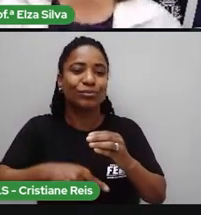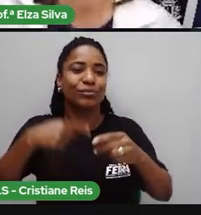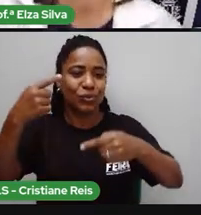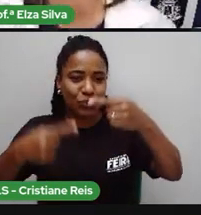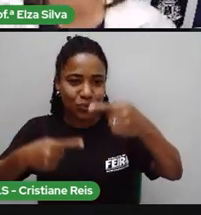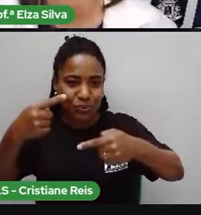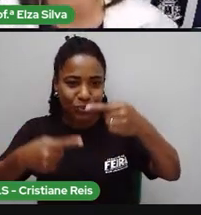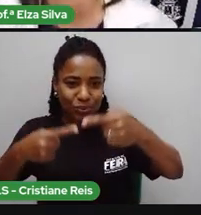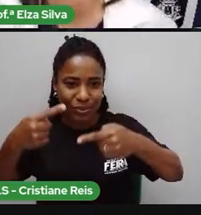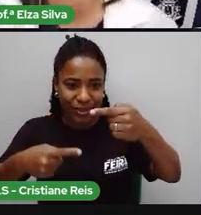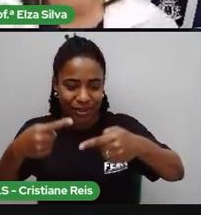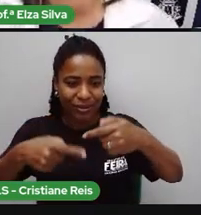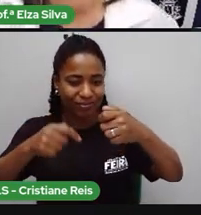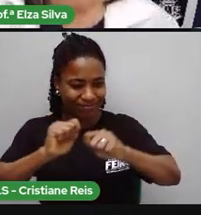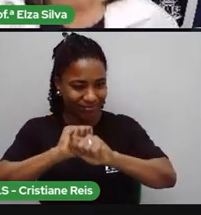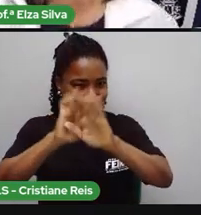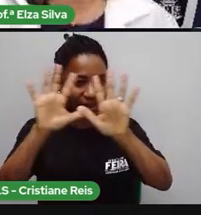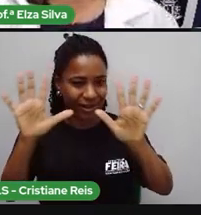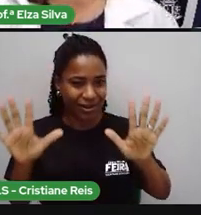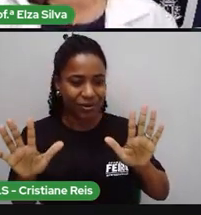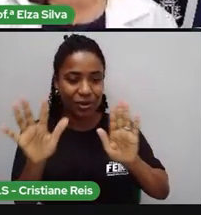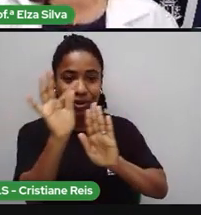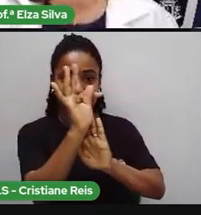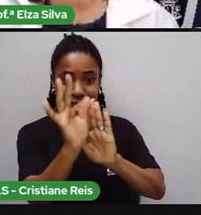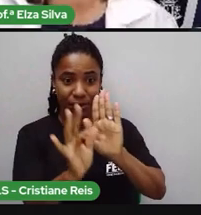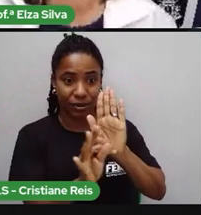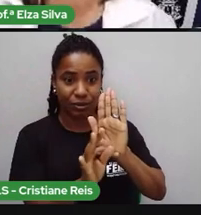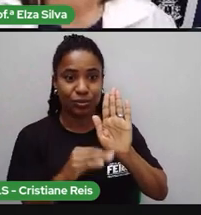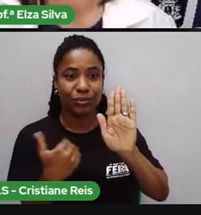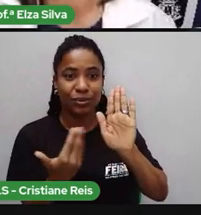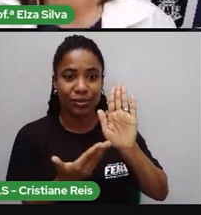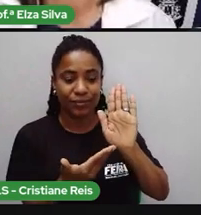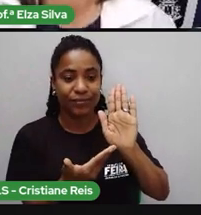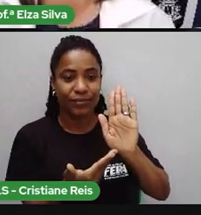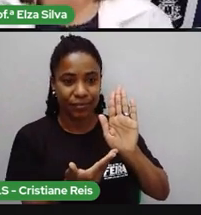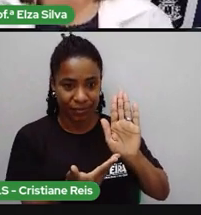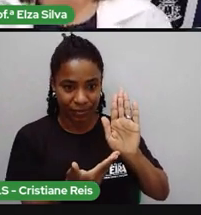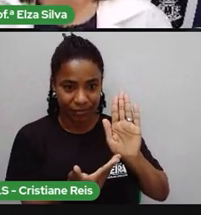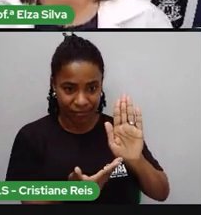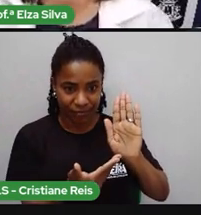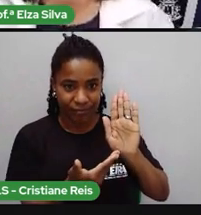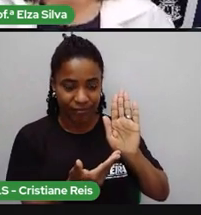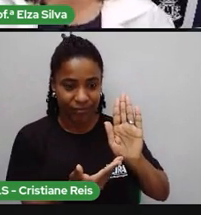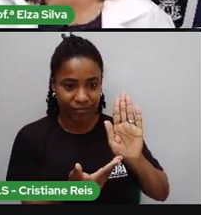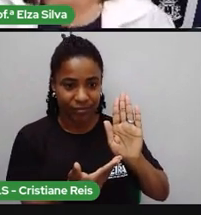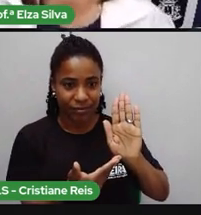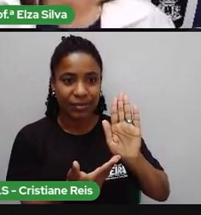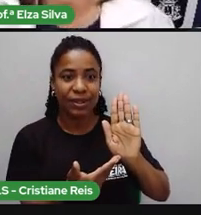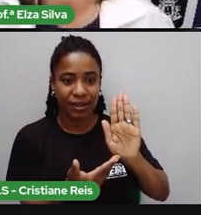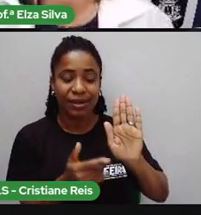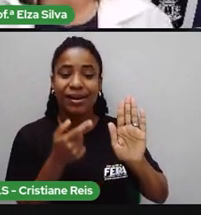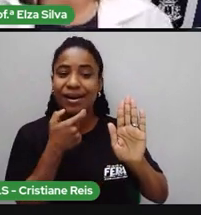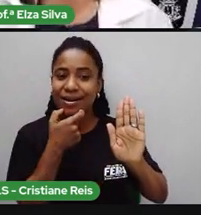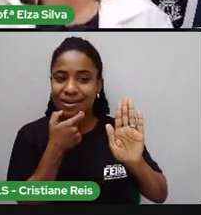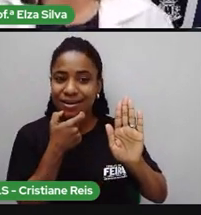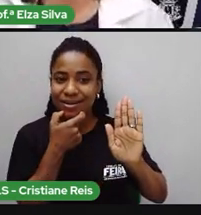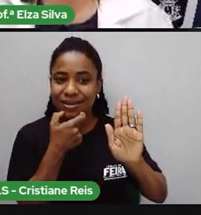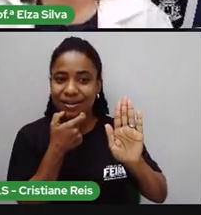deste texto. Este é um gênero textual, denominado, em inglês,